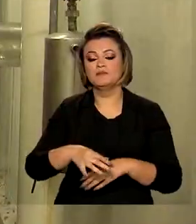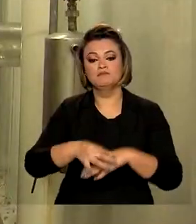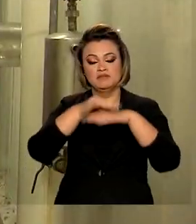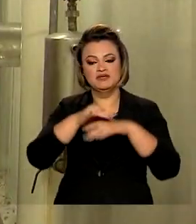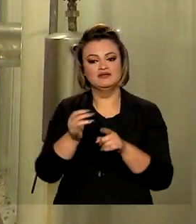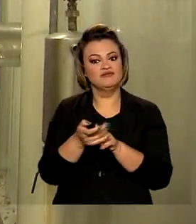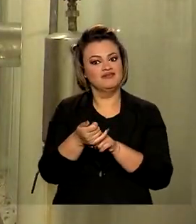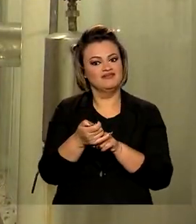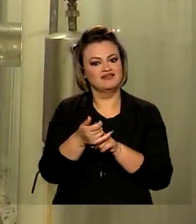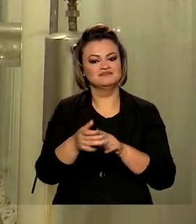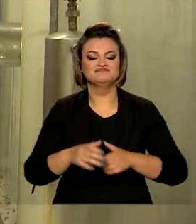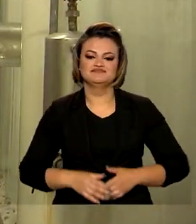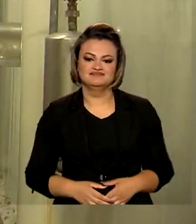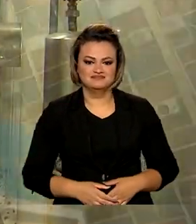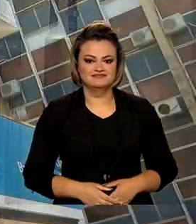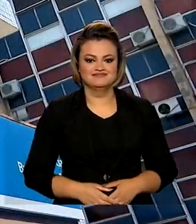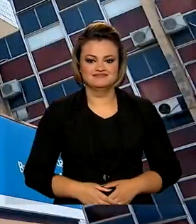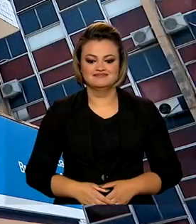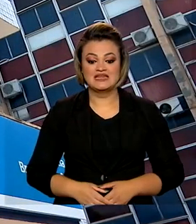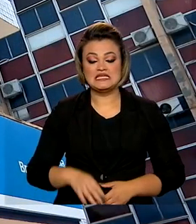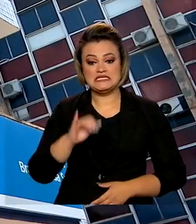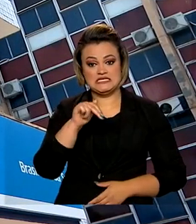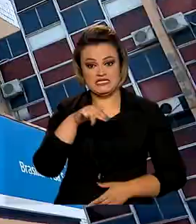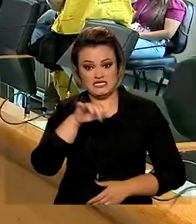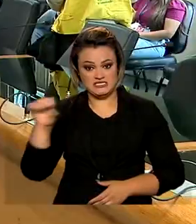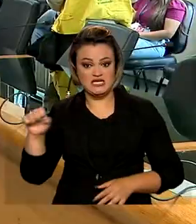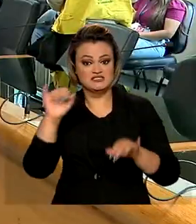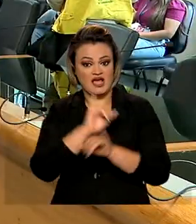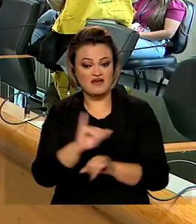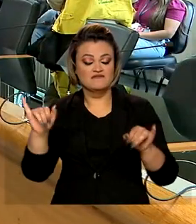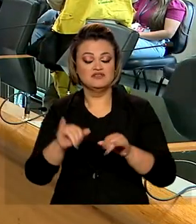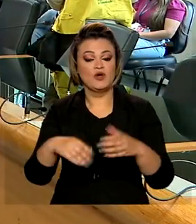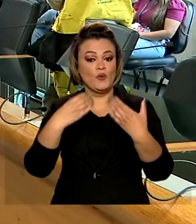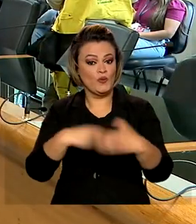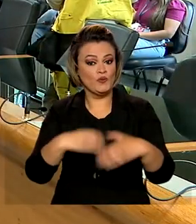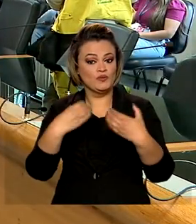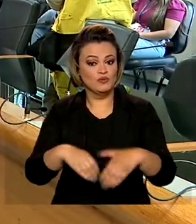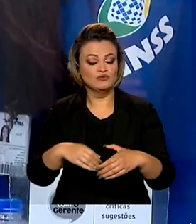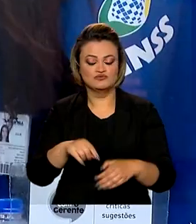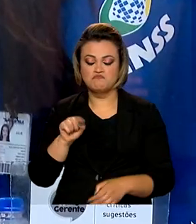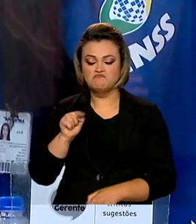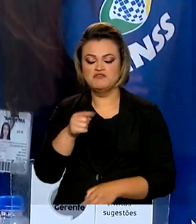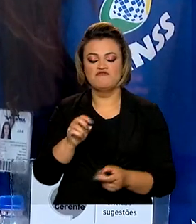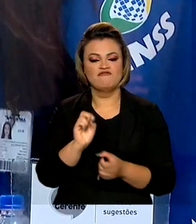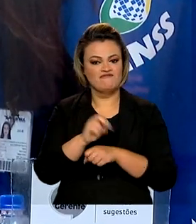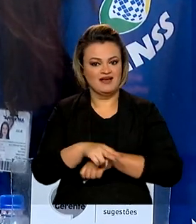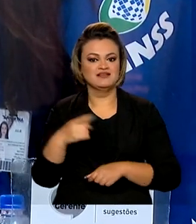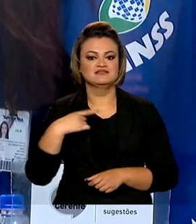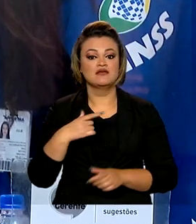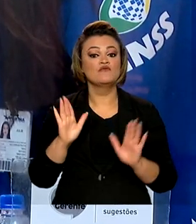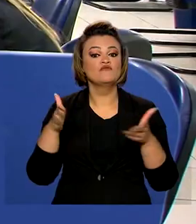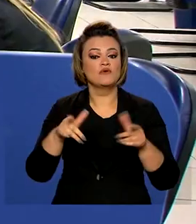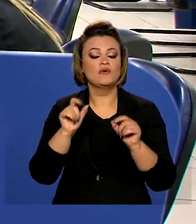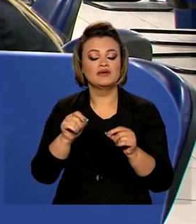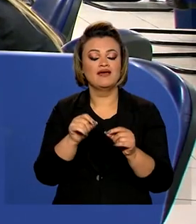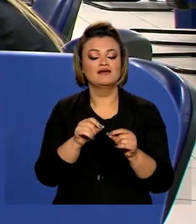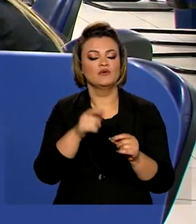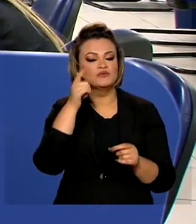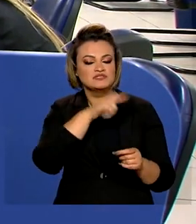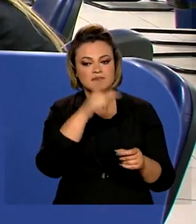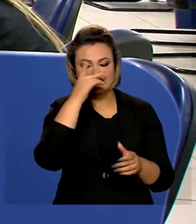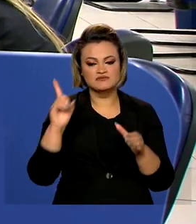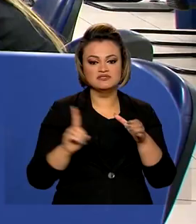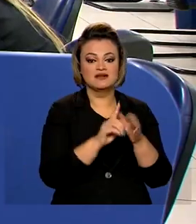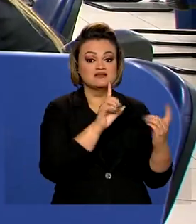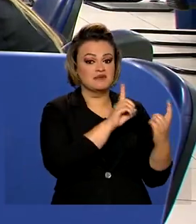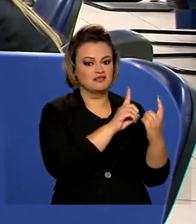milho e a carne bovina. INSS anuncia concurso público com mil vagas. O foco é aumentar o atendimento